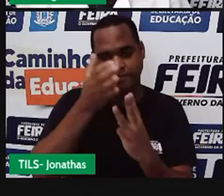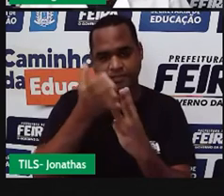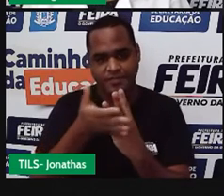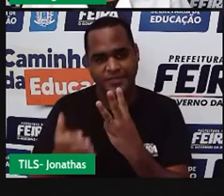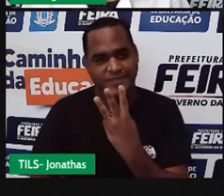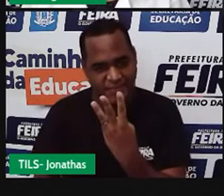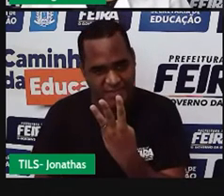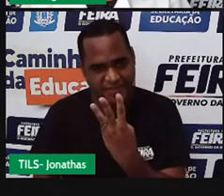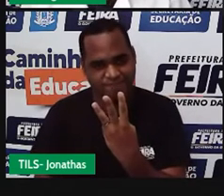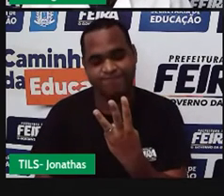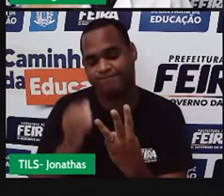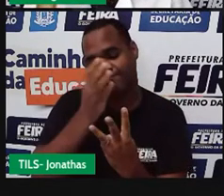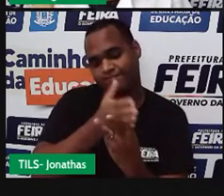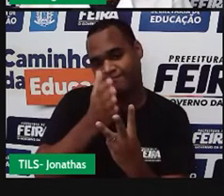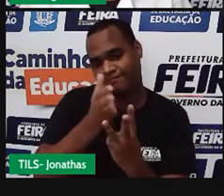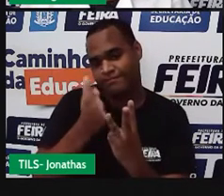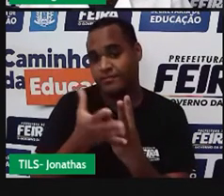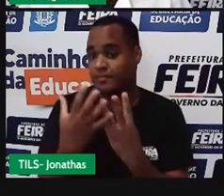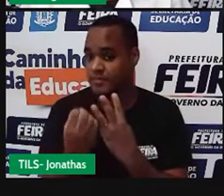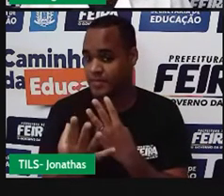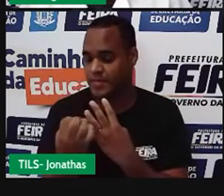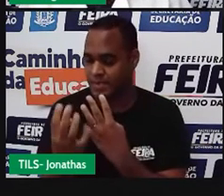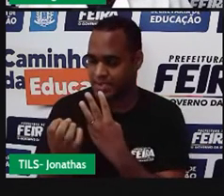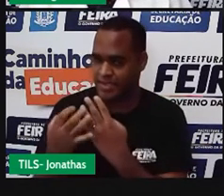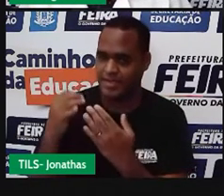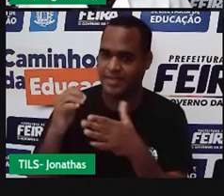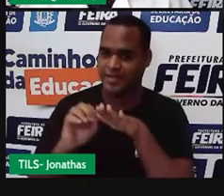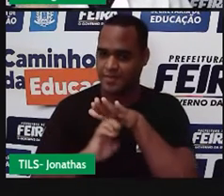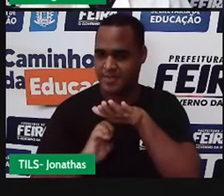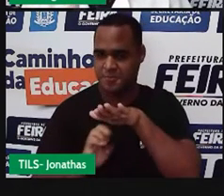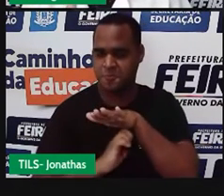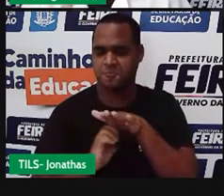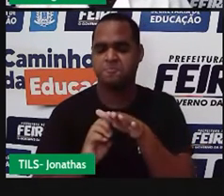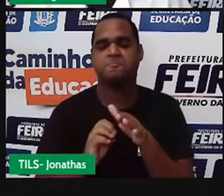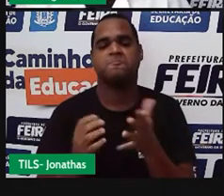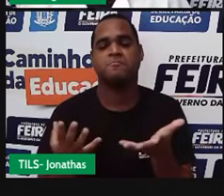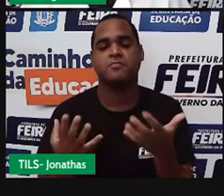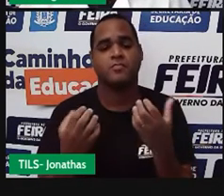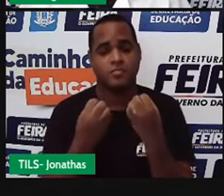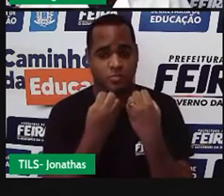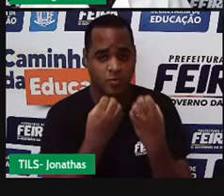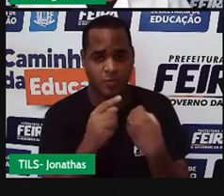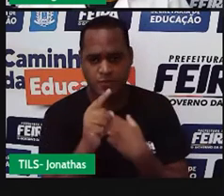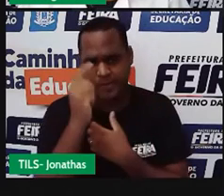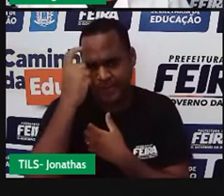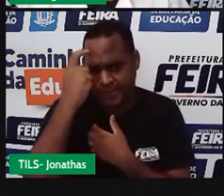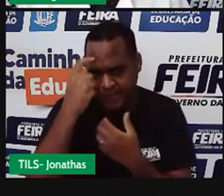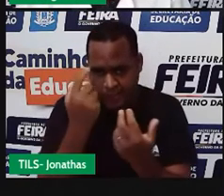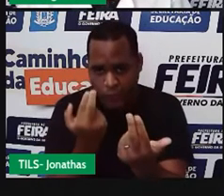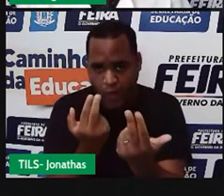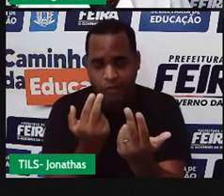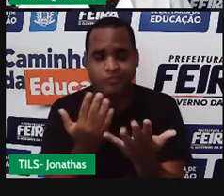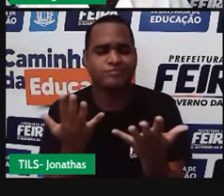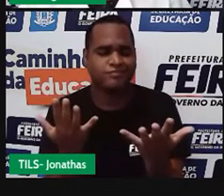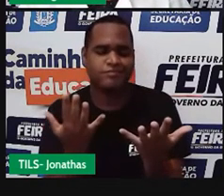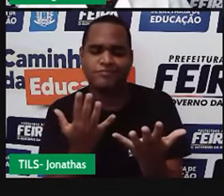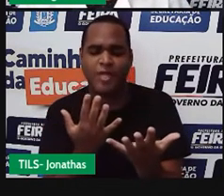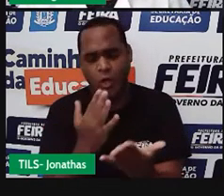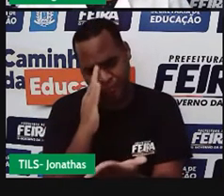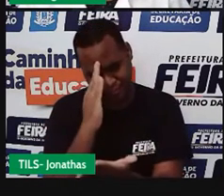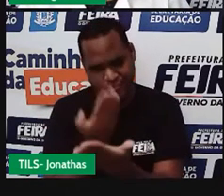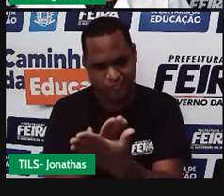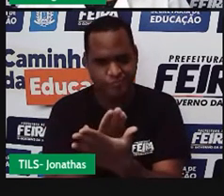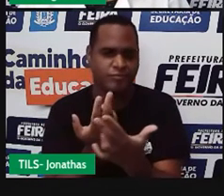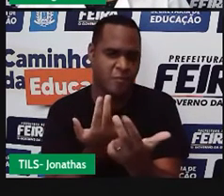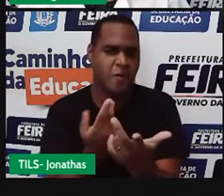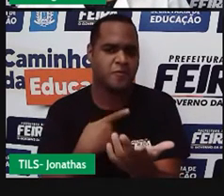são três instituições. Será que você pensou assim? Bom, eu acredito, ponho muita fé que sim. Então, gente vai deixar